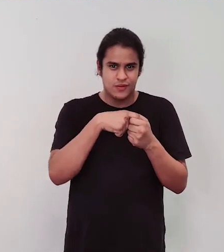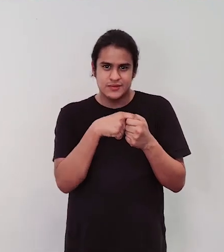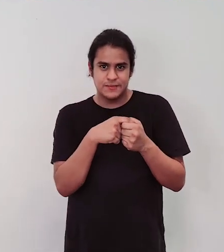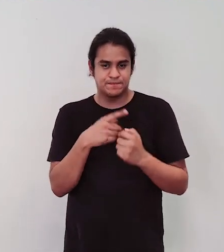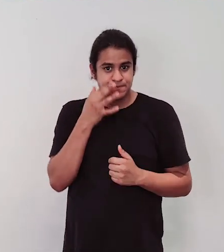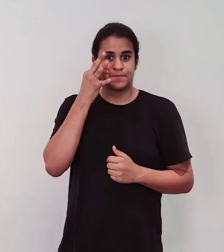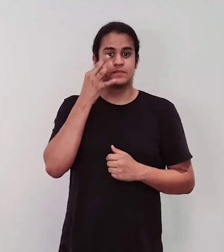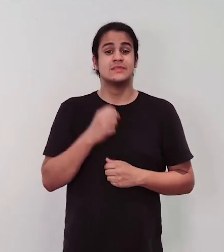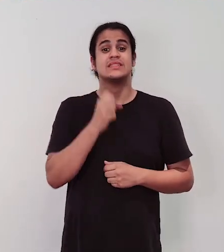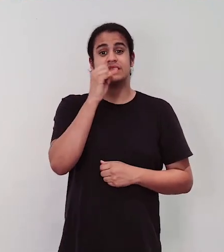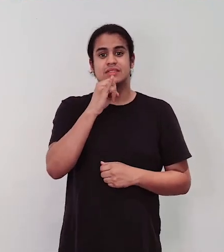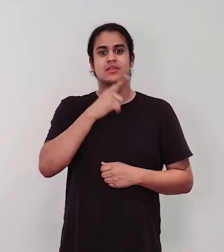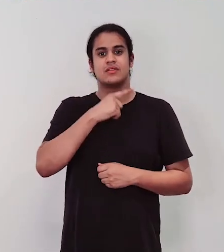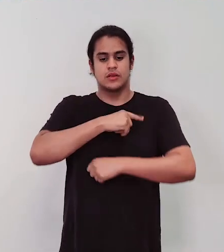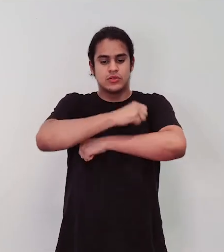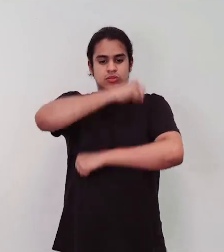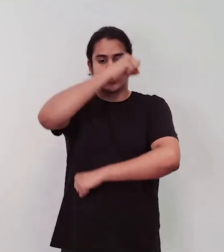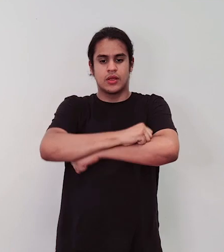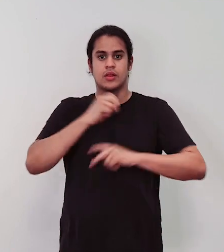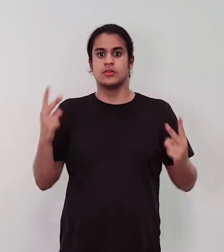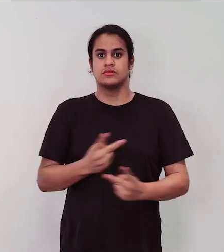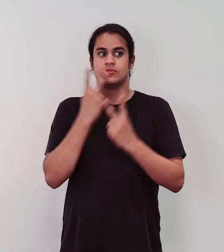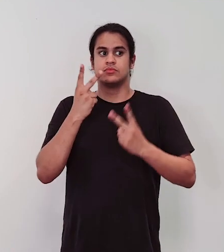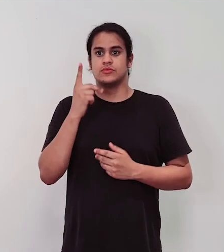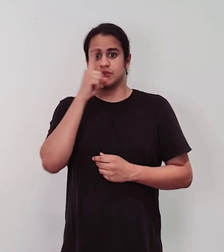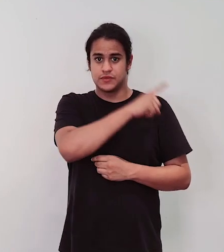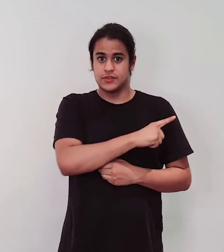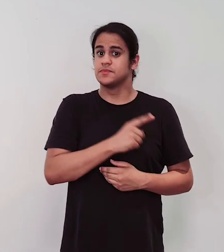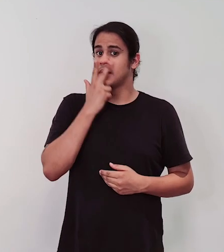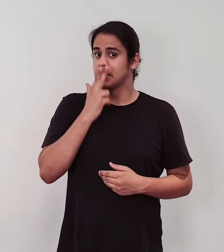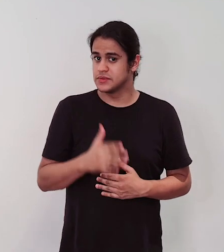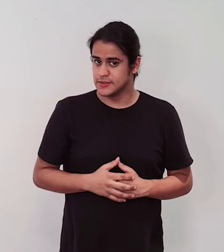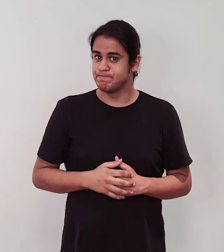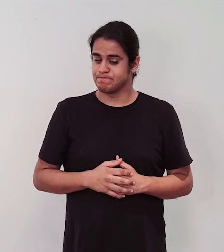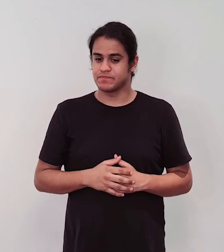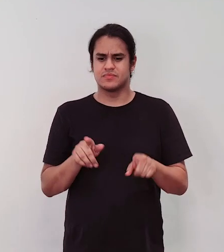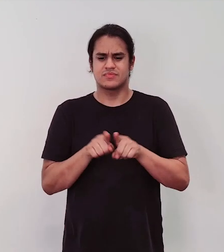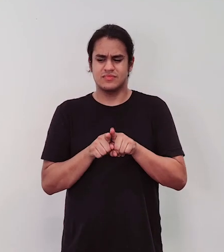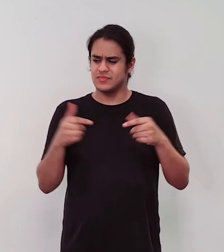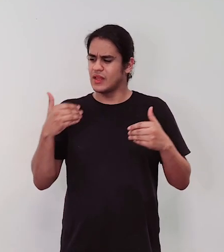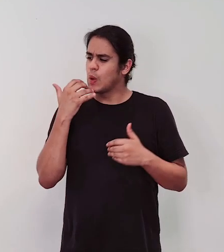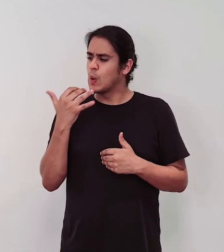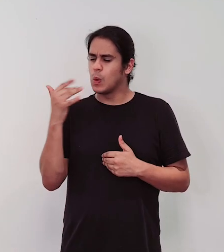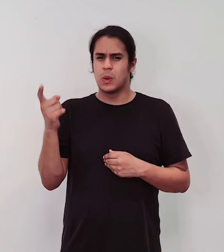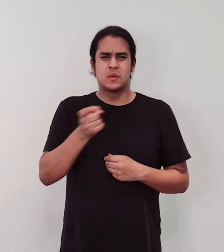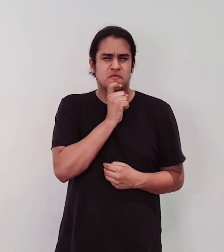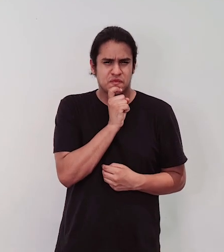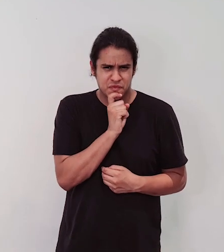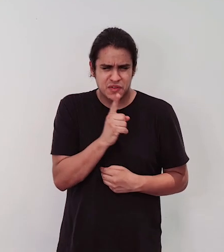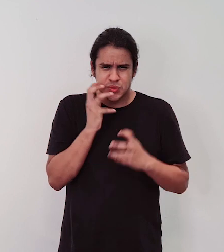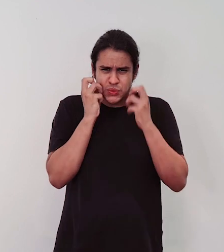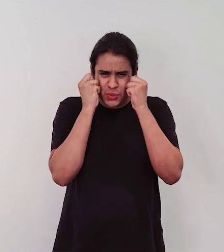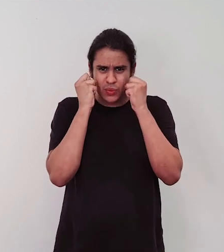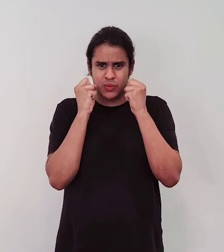é uma janela que tem pouca circulação de ar, então é importante frisar isso também. Além disso, essa pintura verde, esse verde escuro dentro de um ambiente